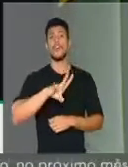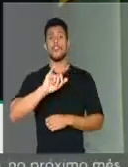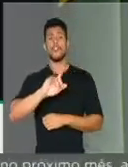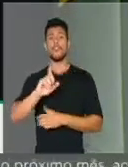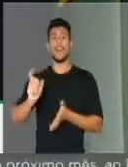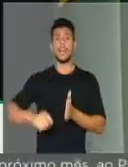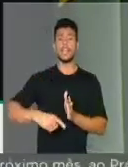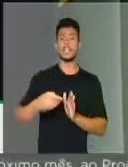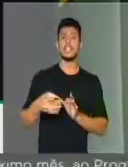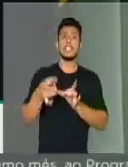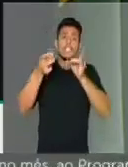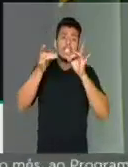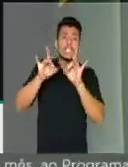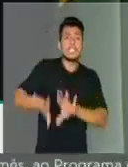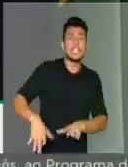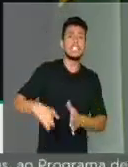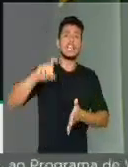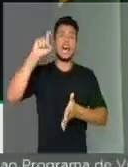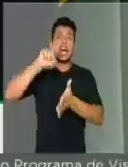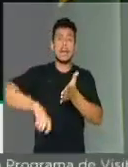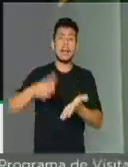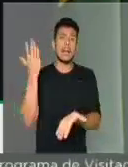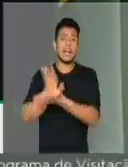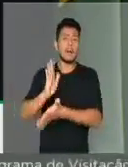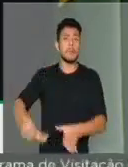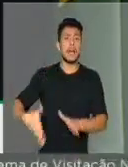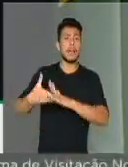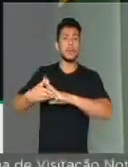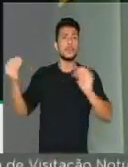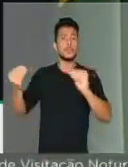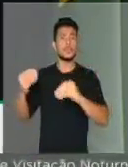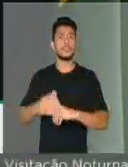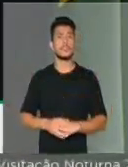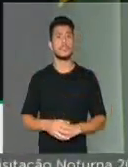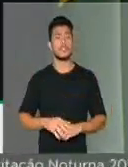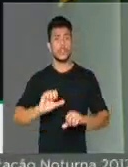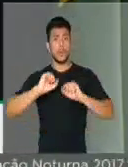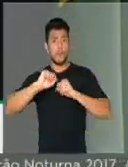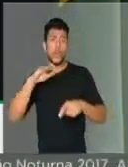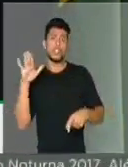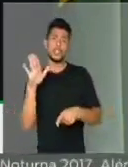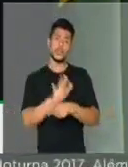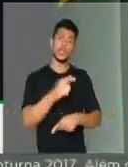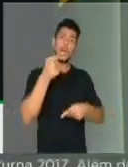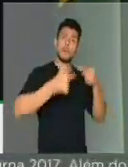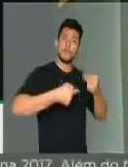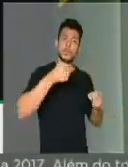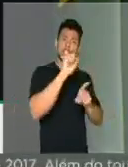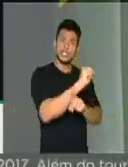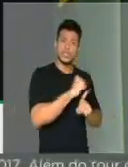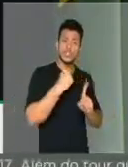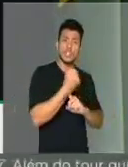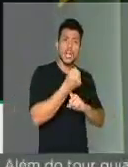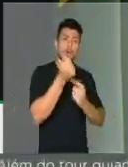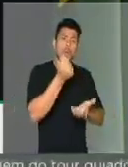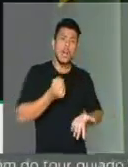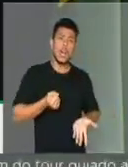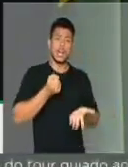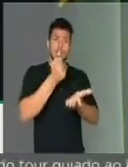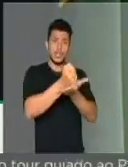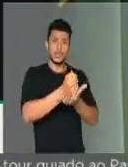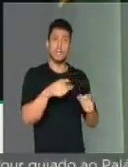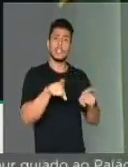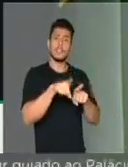bilionária de receita, que poderia sustentar políticas sociais, sustentar investimento em